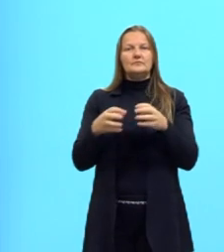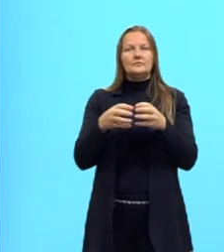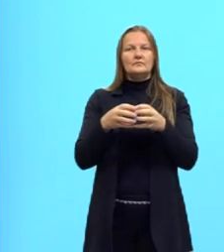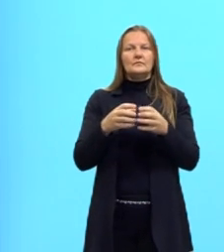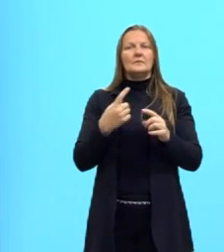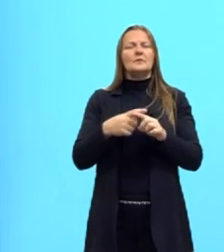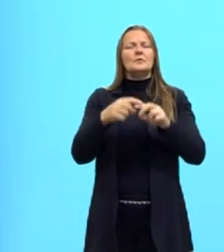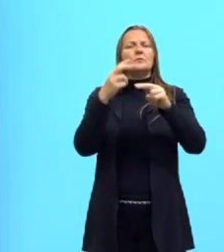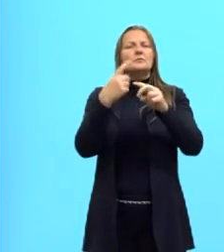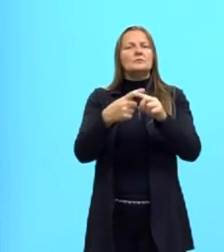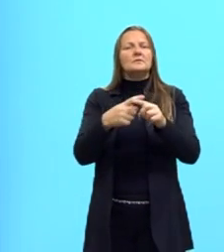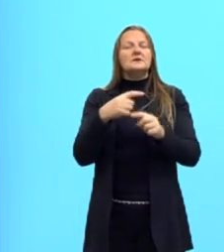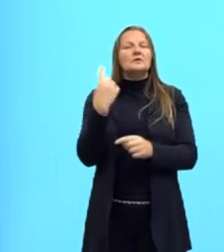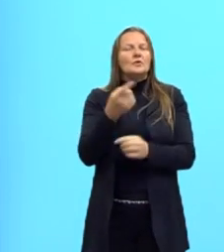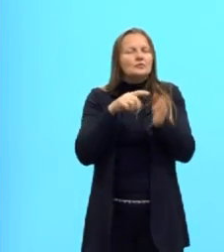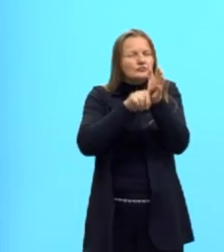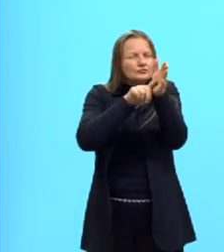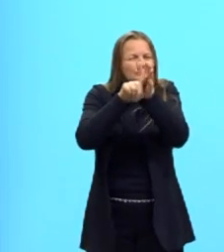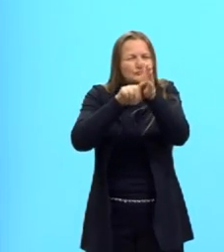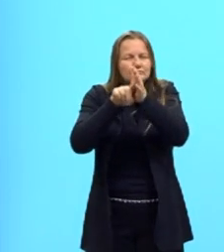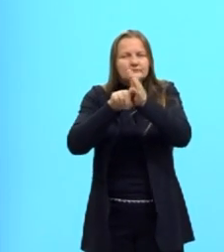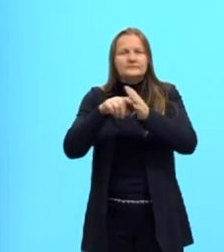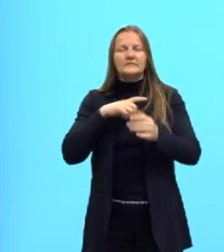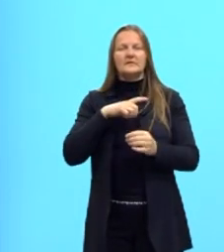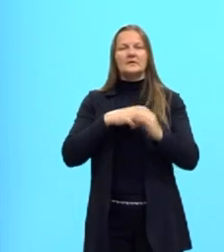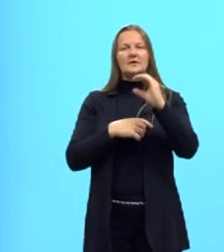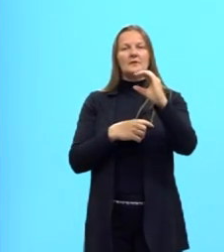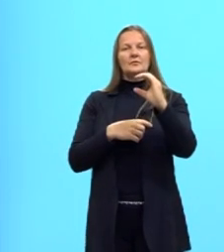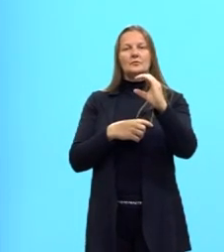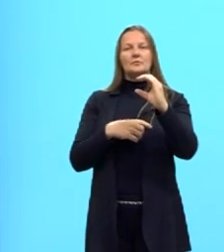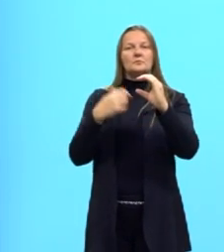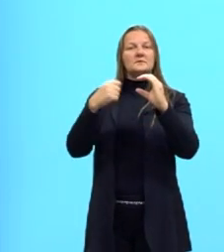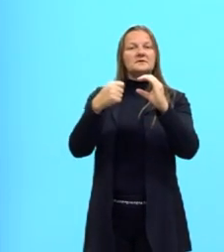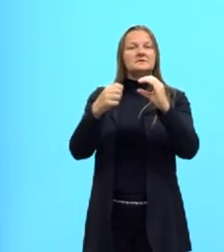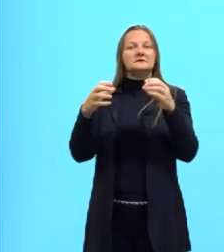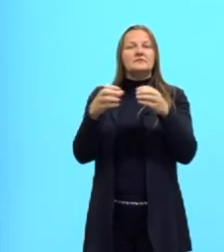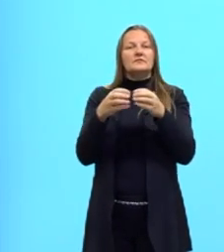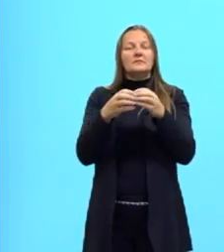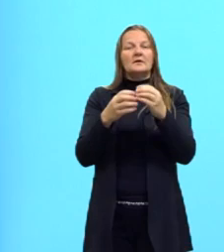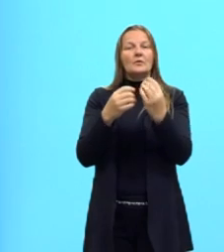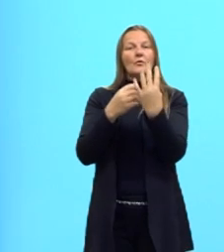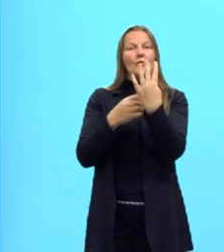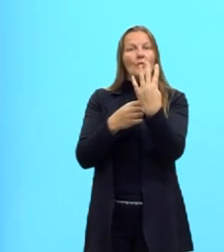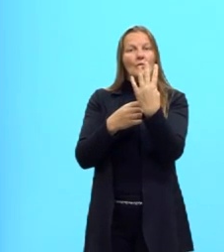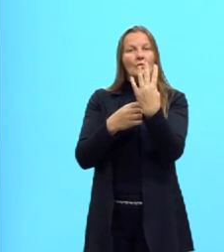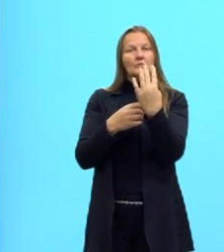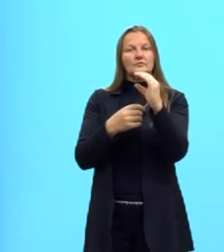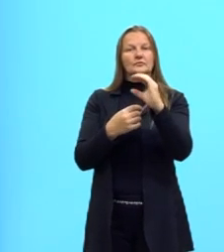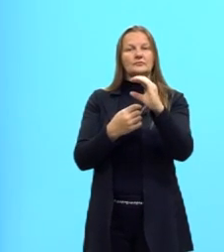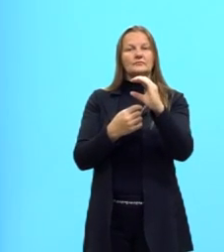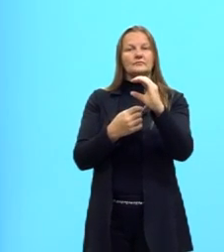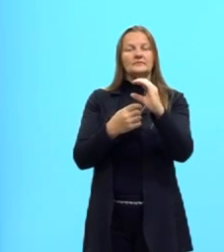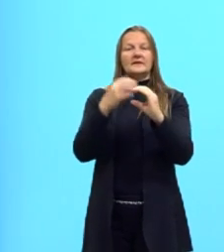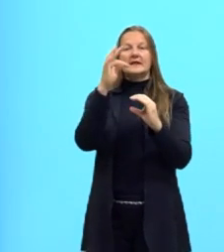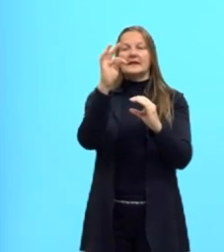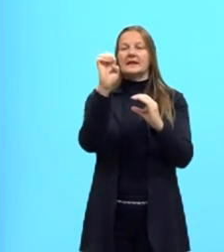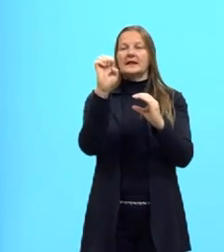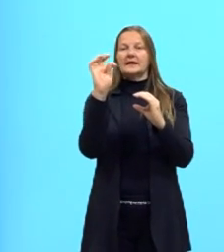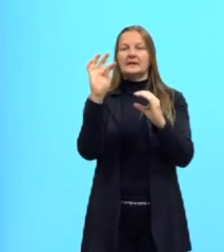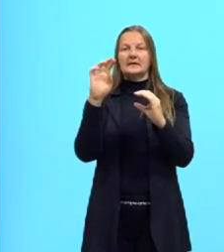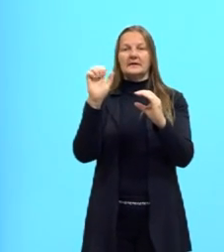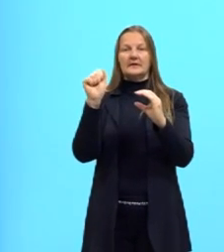Por quê? Se nós analisarmos que o carbono tem que formar quatro ligações, porque ele é tetravalente,